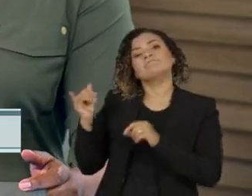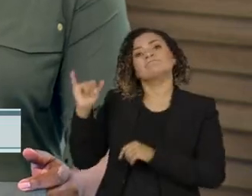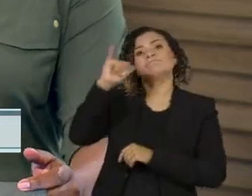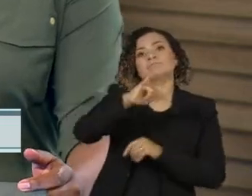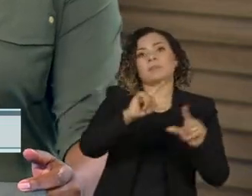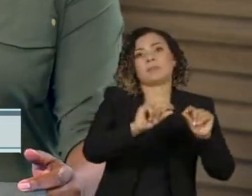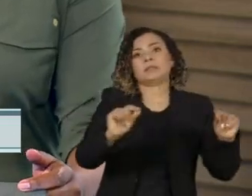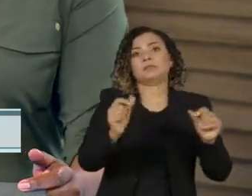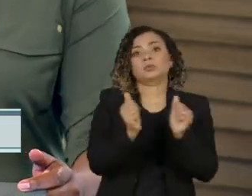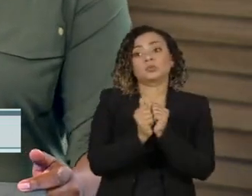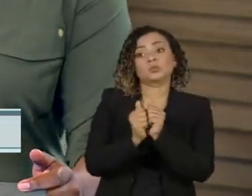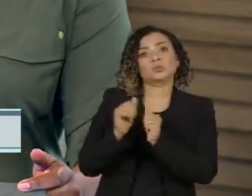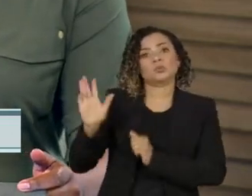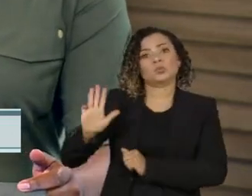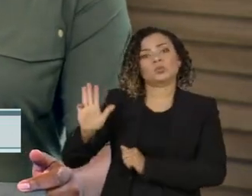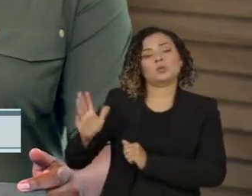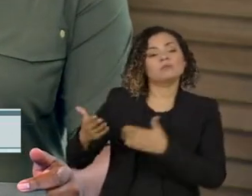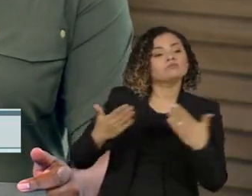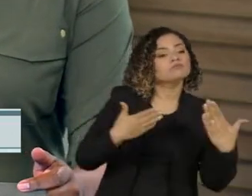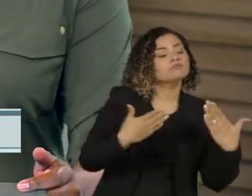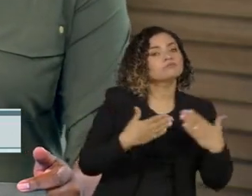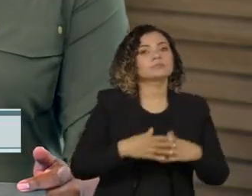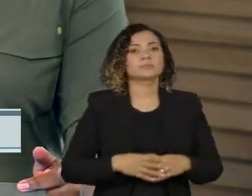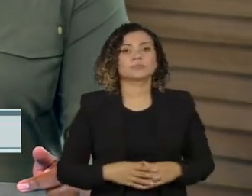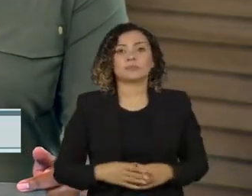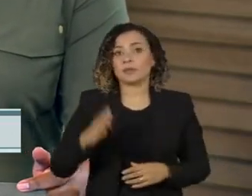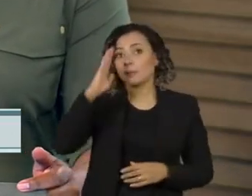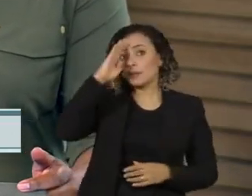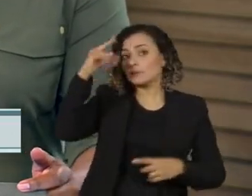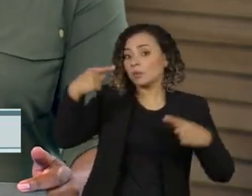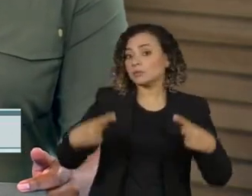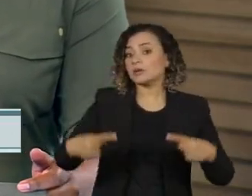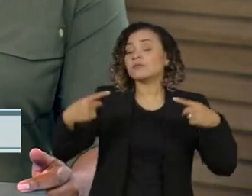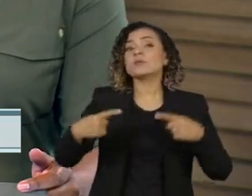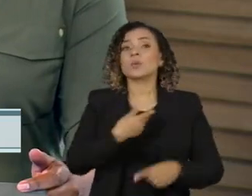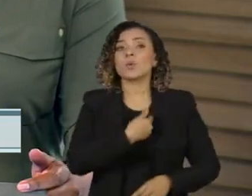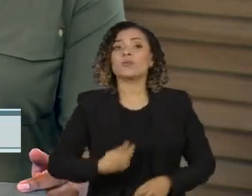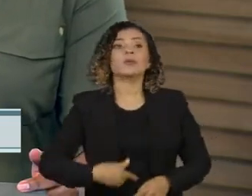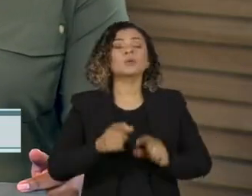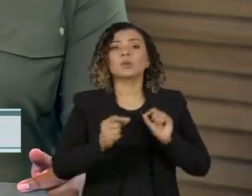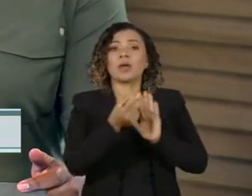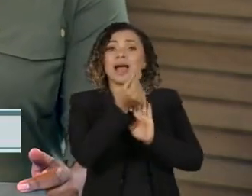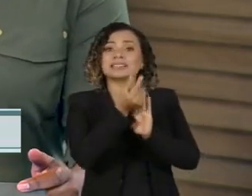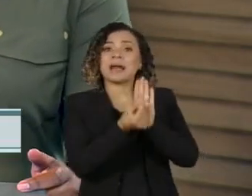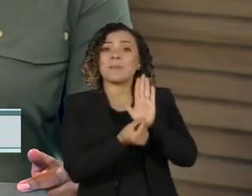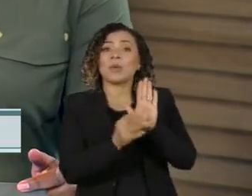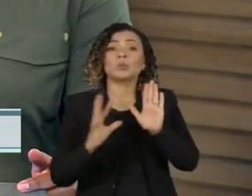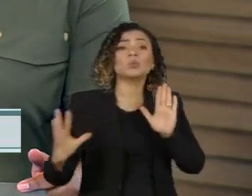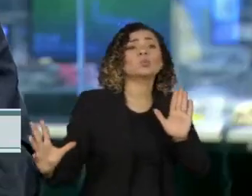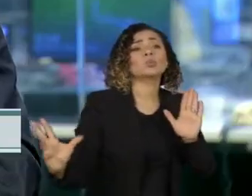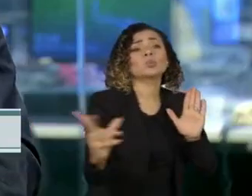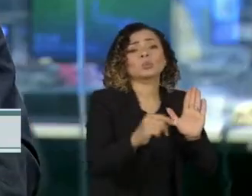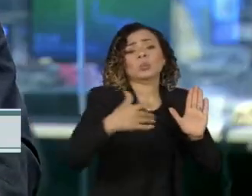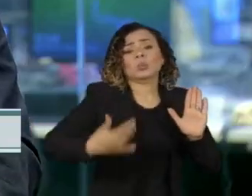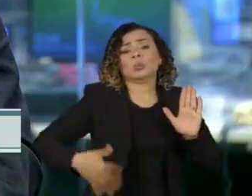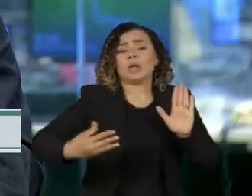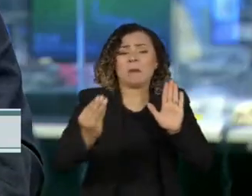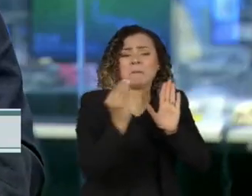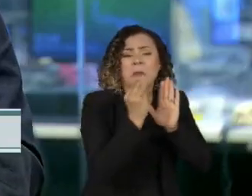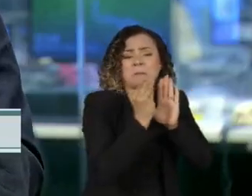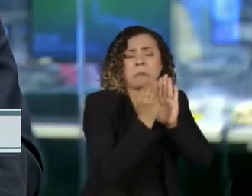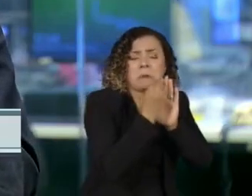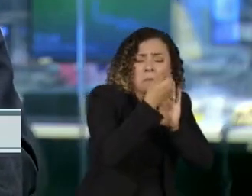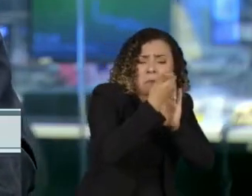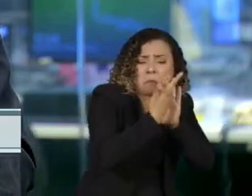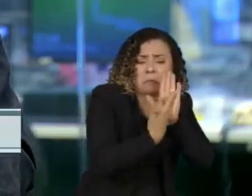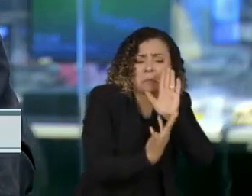Um dos maiores desafios de um governo é contemplar no orçamento todas as demandas da sociedade. Mas esse